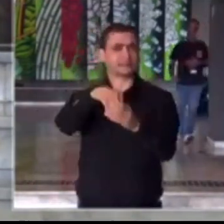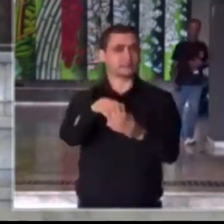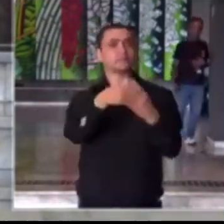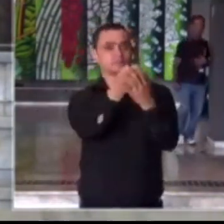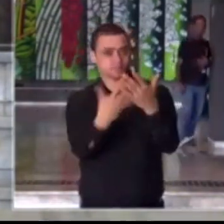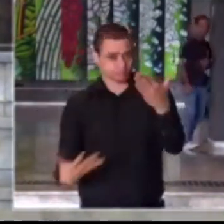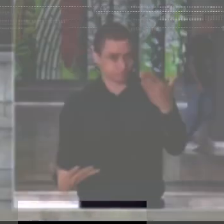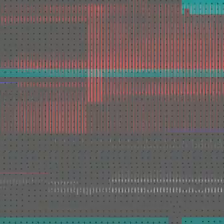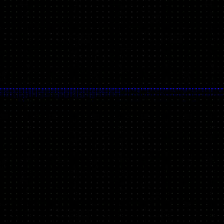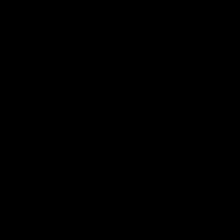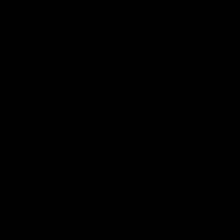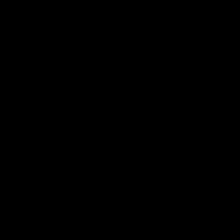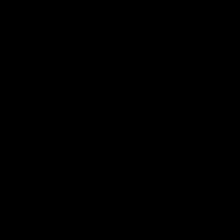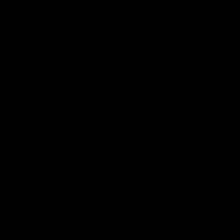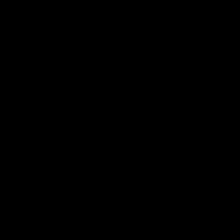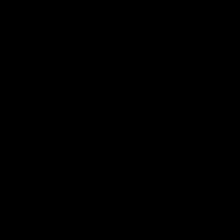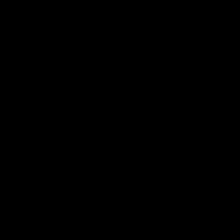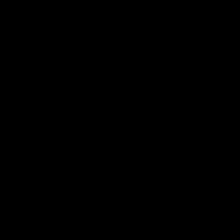patamar de microempresas.